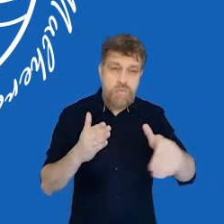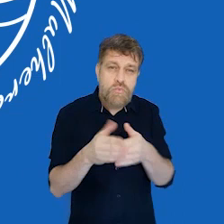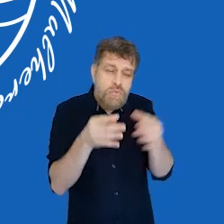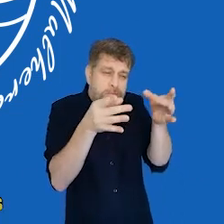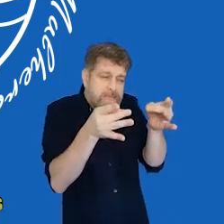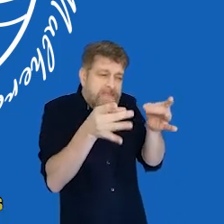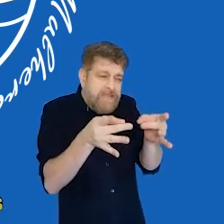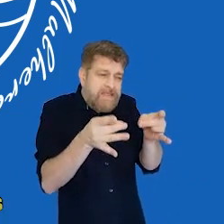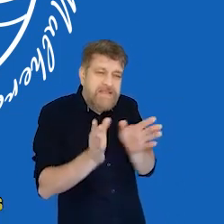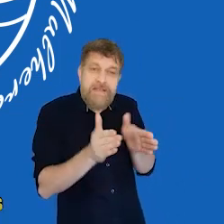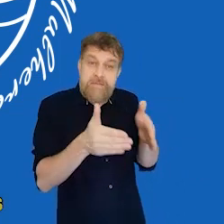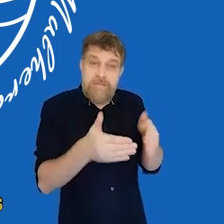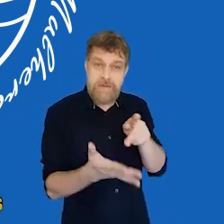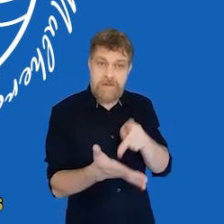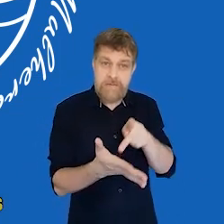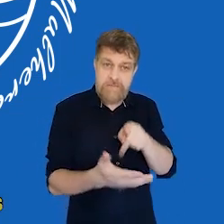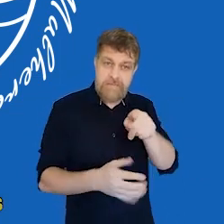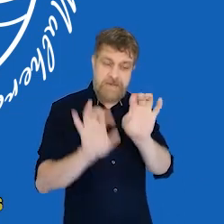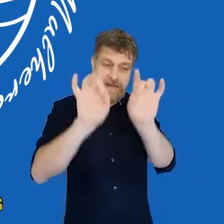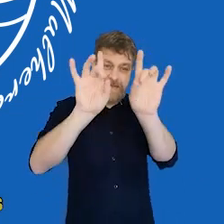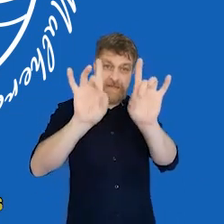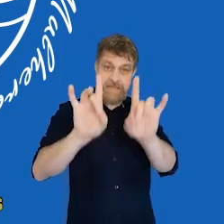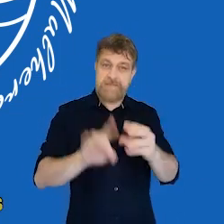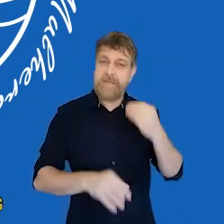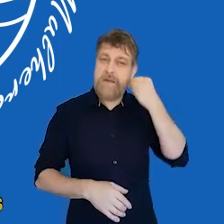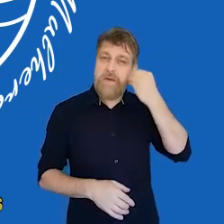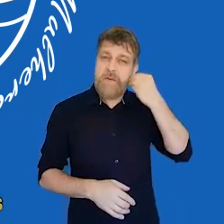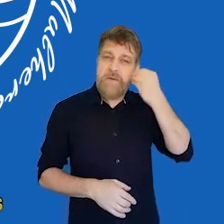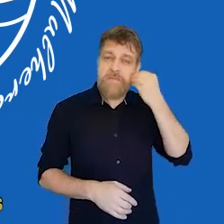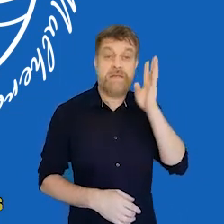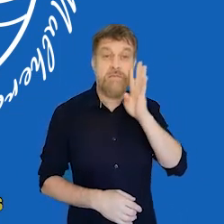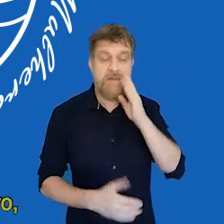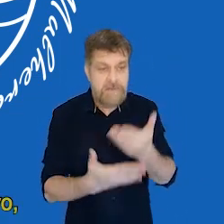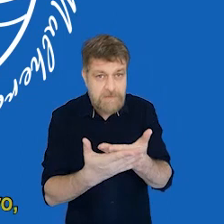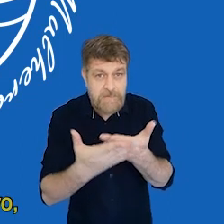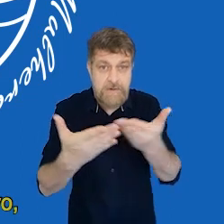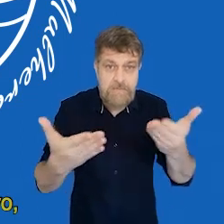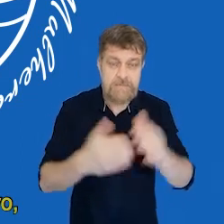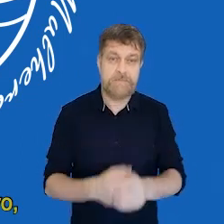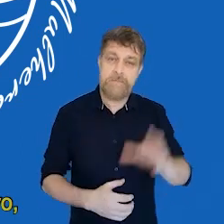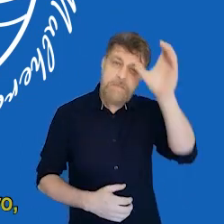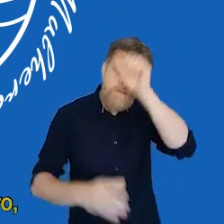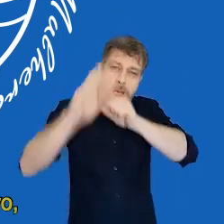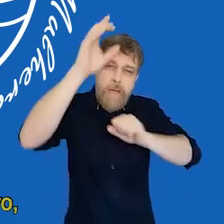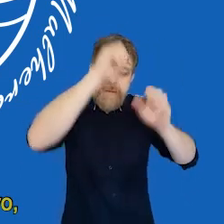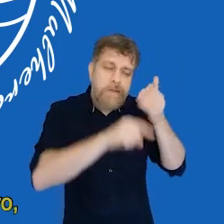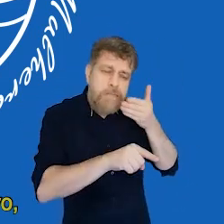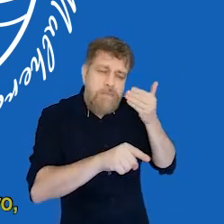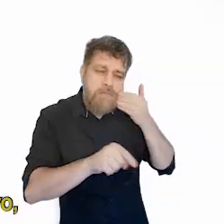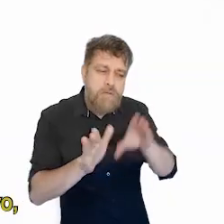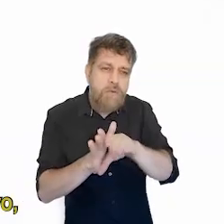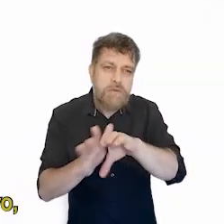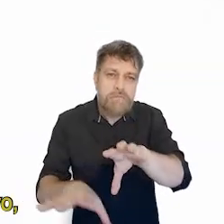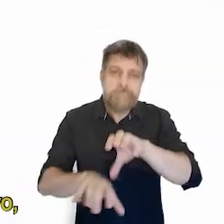detalhes, para que seja realmente uma coisa especial, uma experiência muito bacana para vocês, e que vocês aprendam com esse conteúdo.